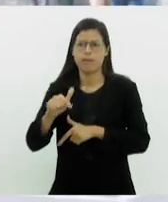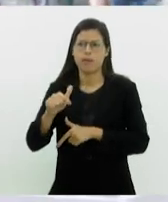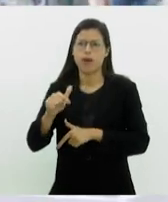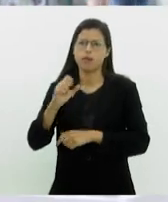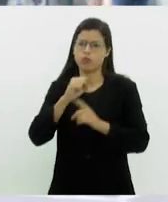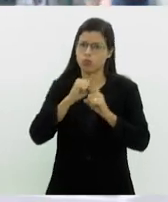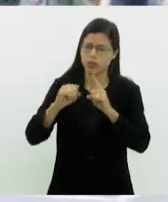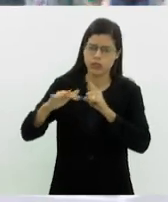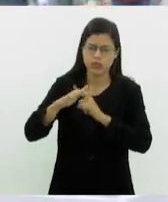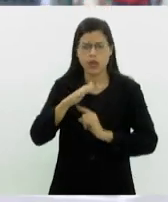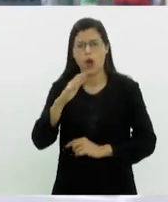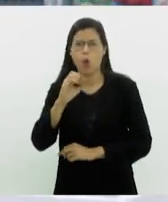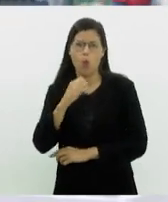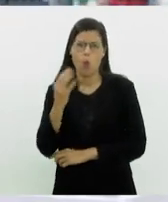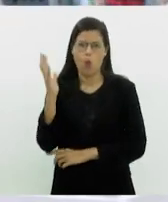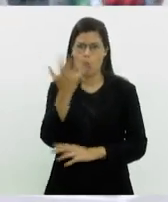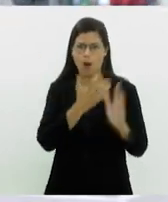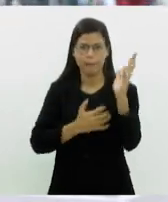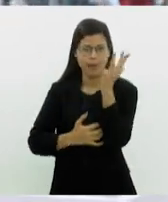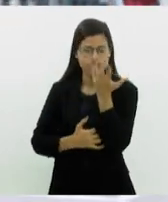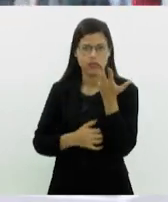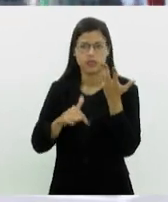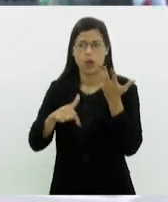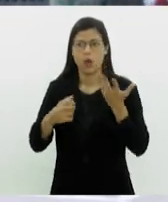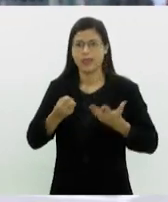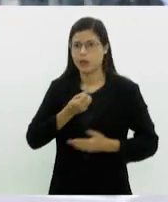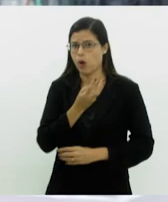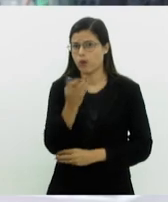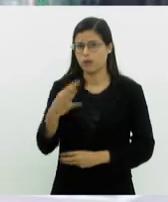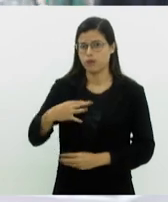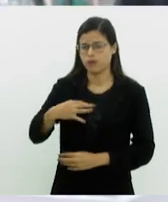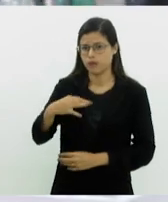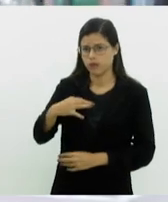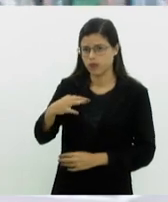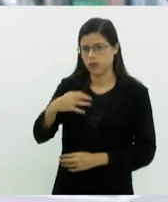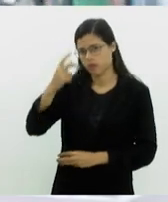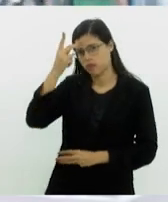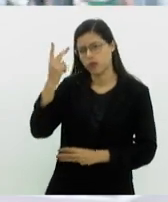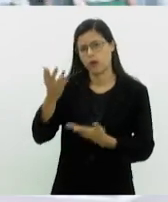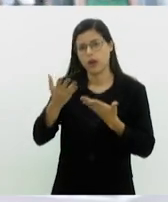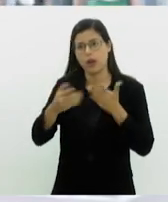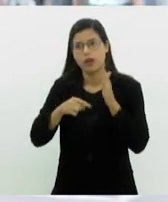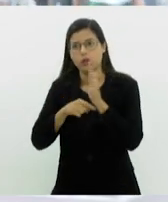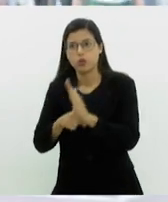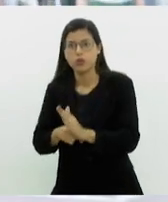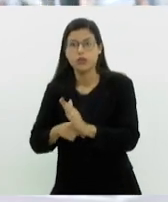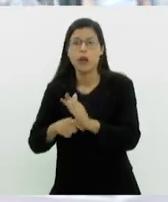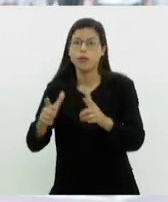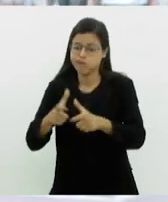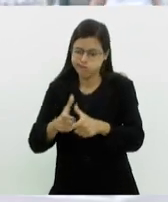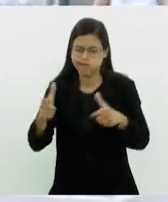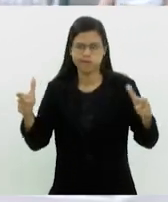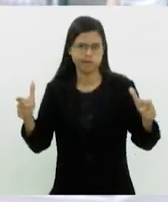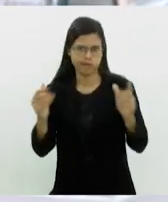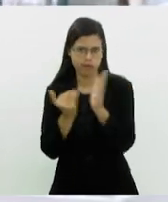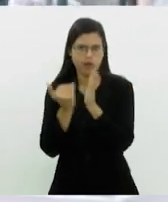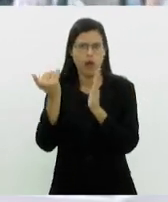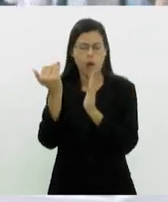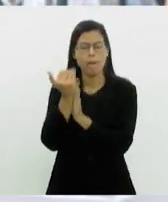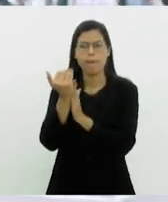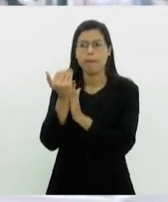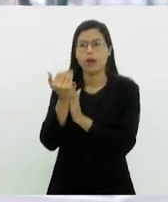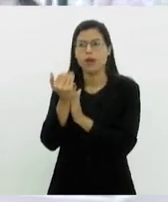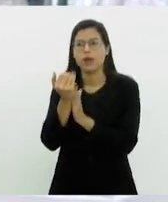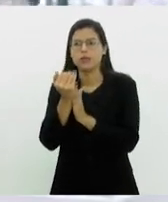ele social ou ambiental, esse número de voluntários, esse número de pessoas que querem ajudar, ele acaba aumentando. Infelizmente, ou,